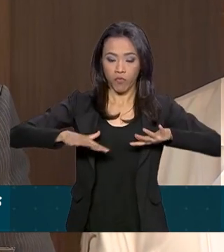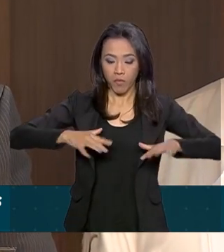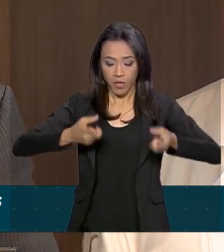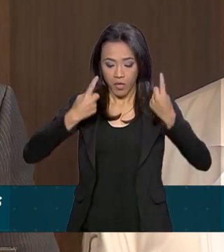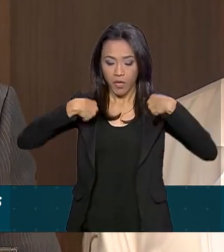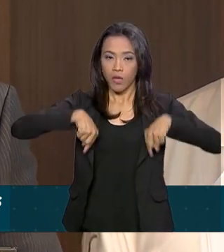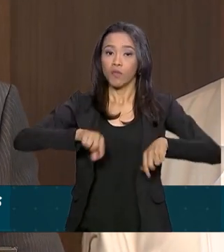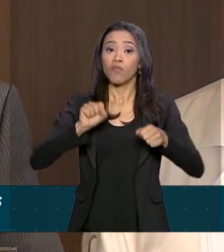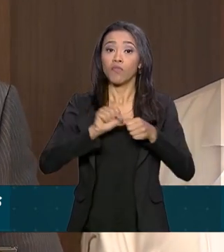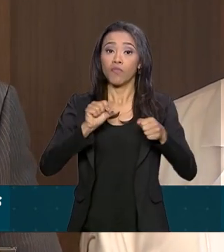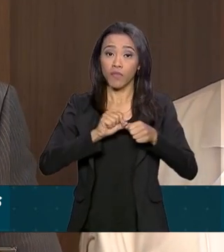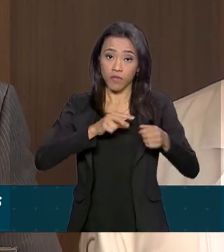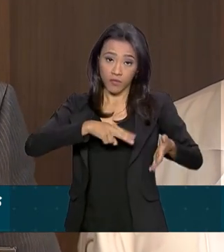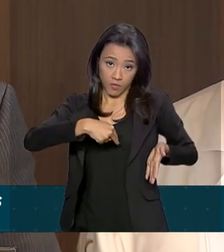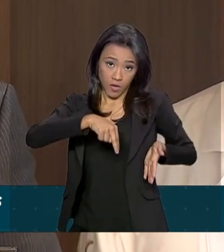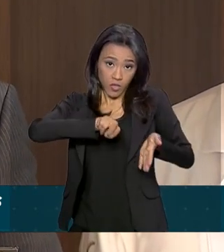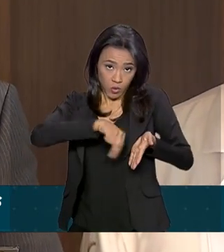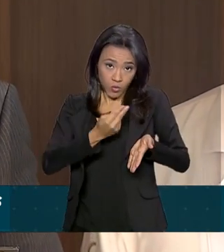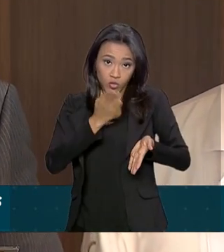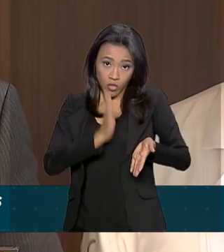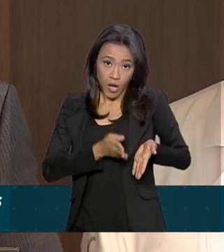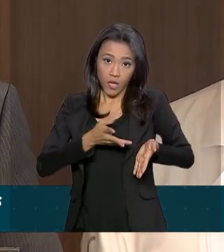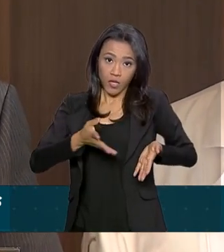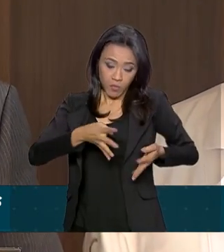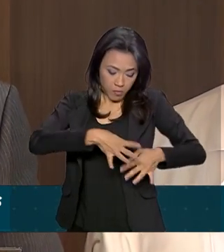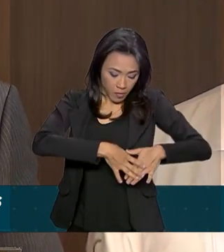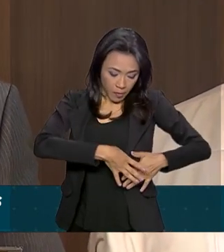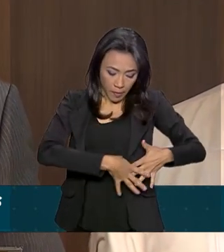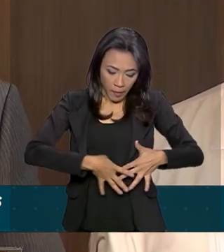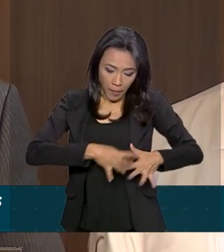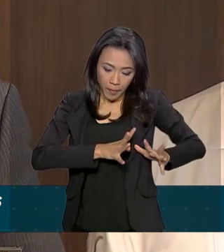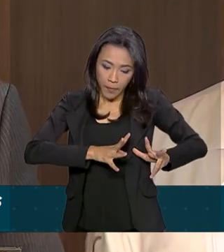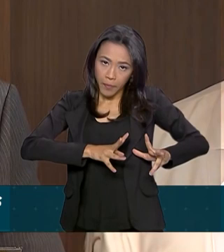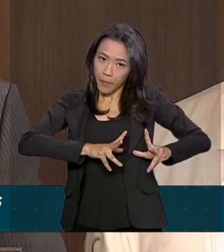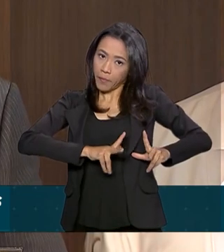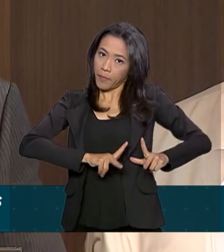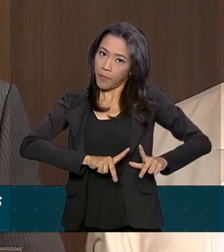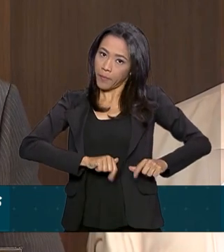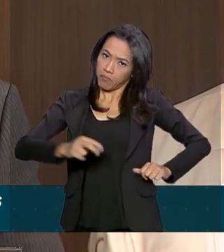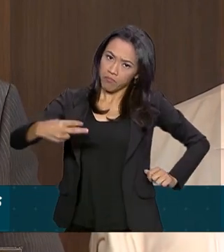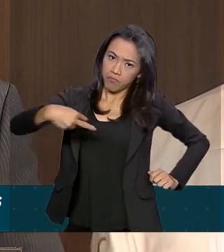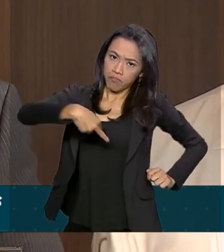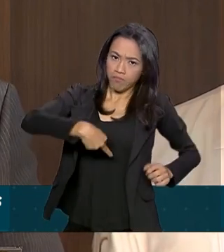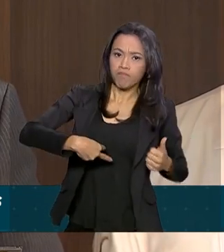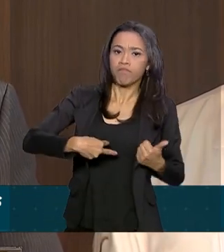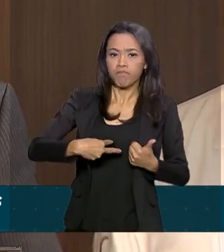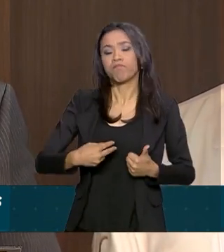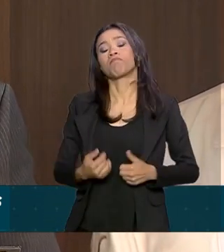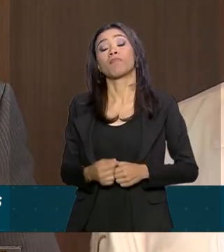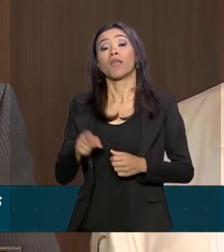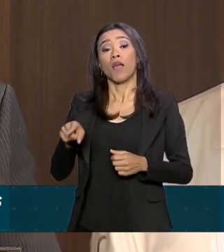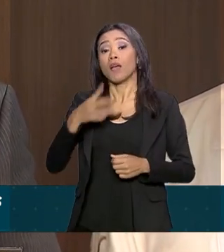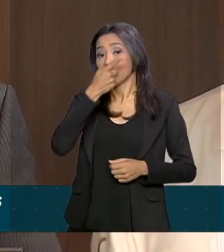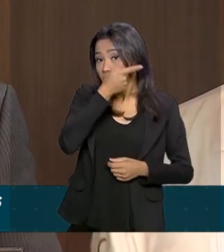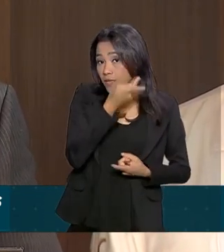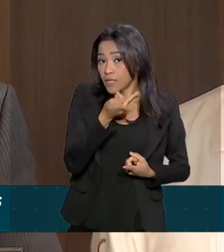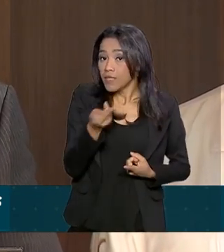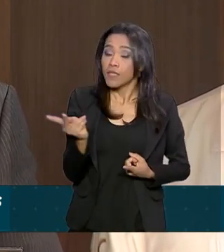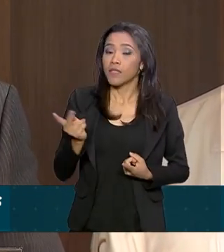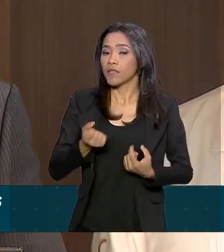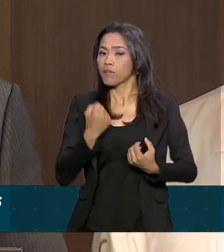cirúrgico, com ferida operatória de bom aspecto, as visitas continuam